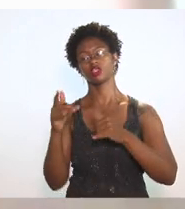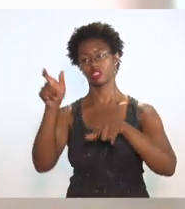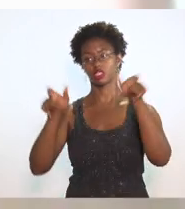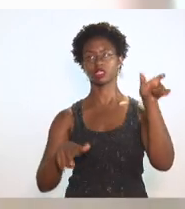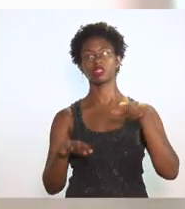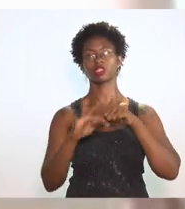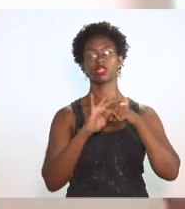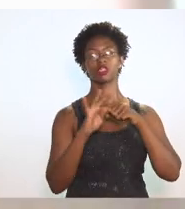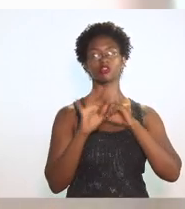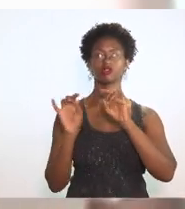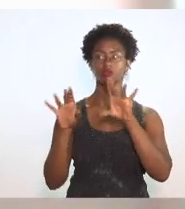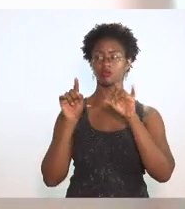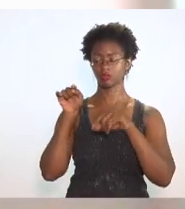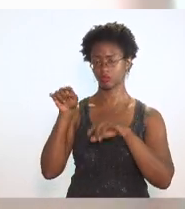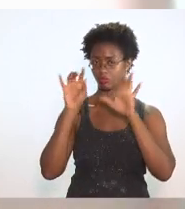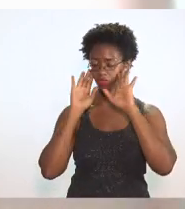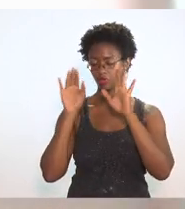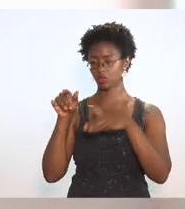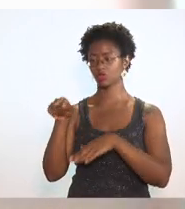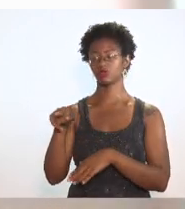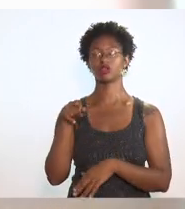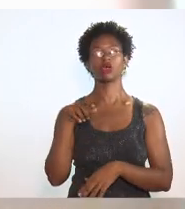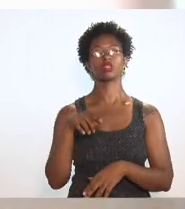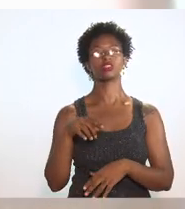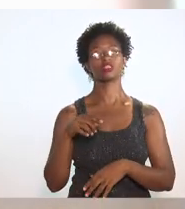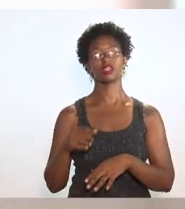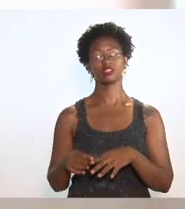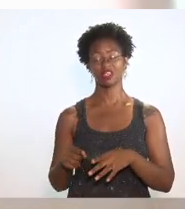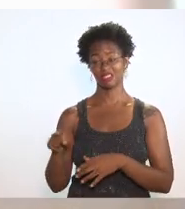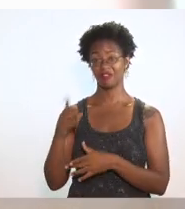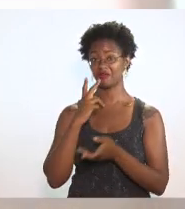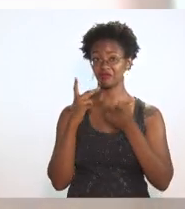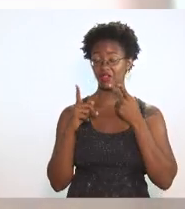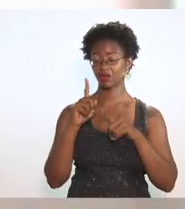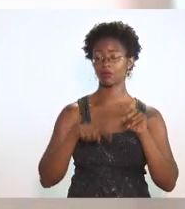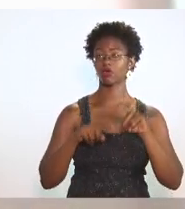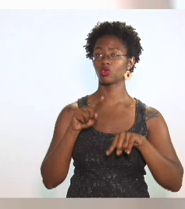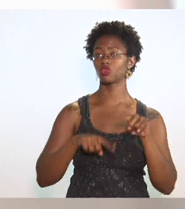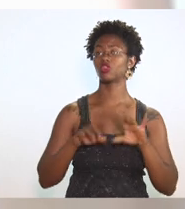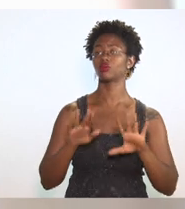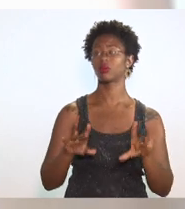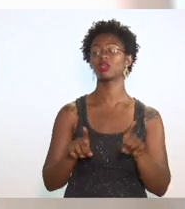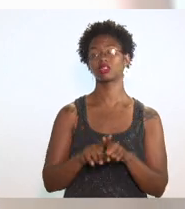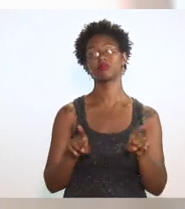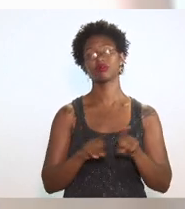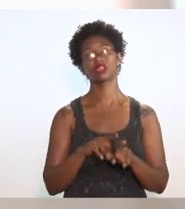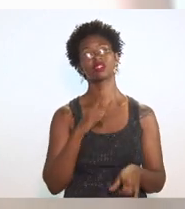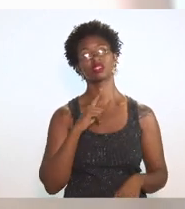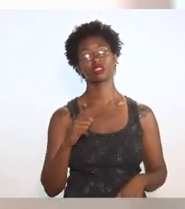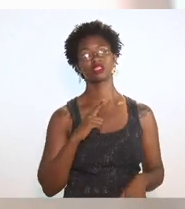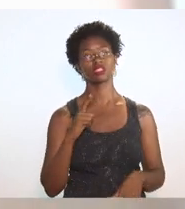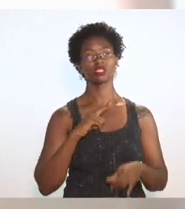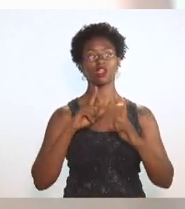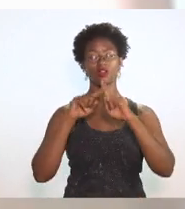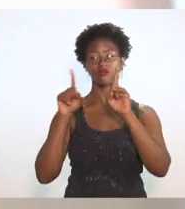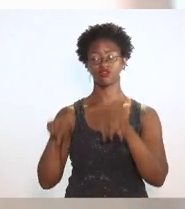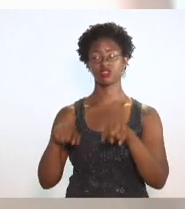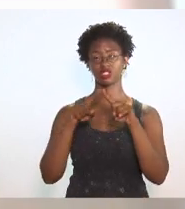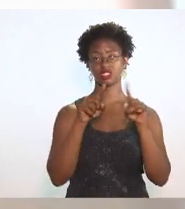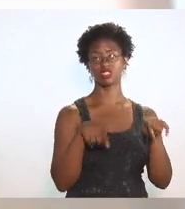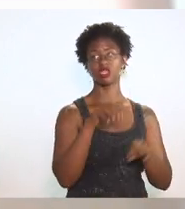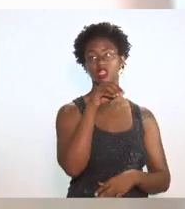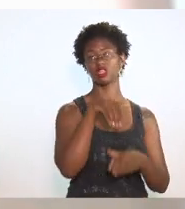especialistas para essa matriz de insumo-produto. Para além, temos também alguns cargos na LERJ, que são